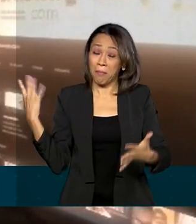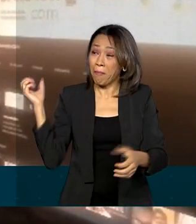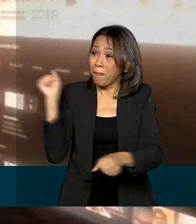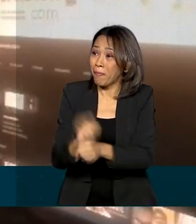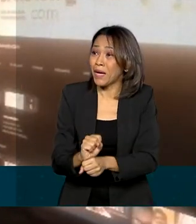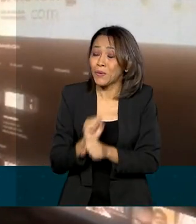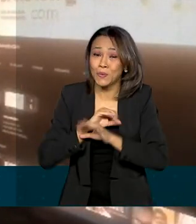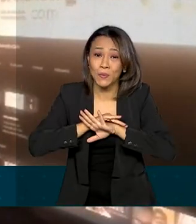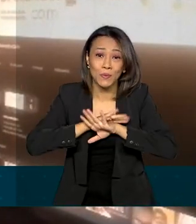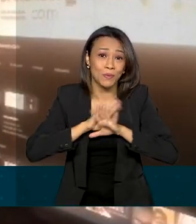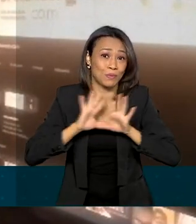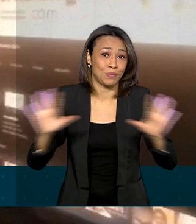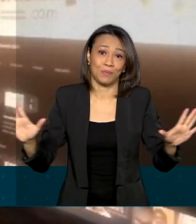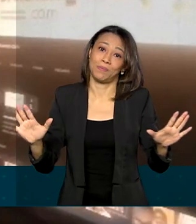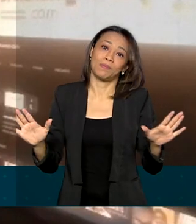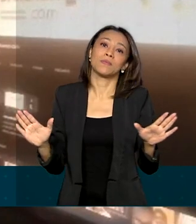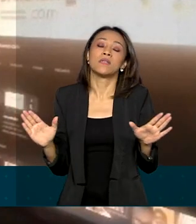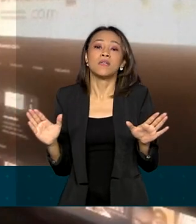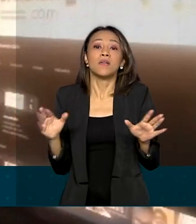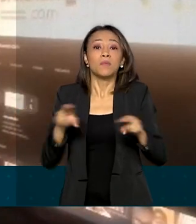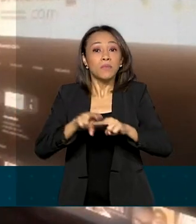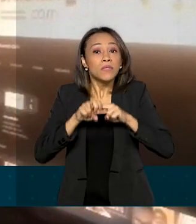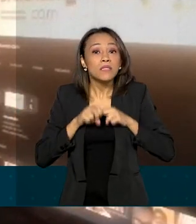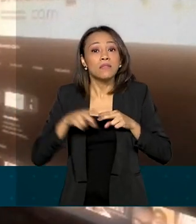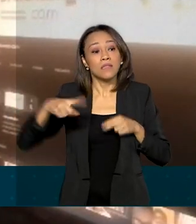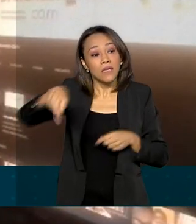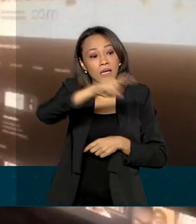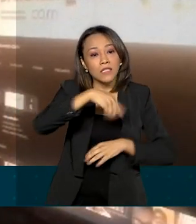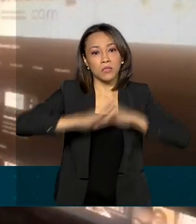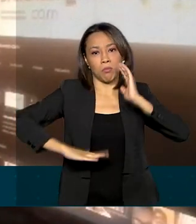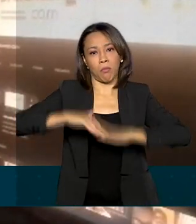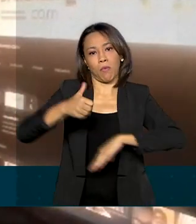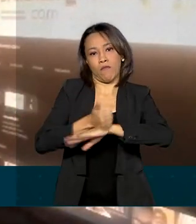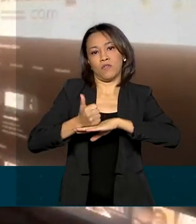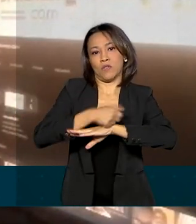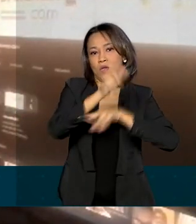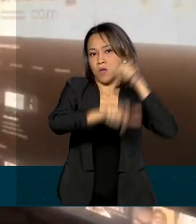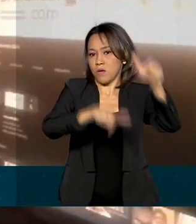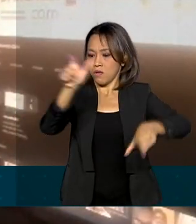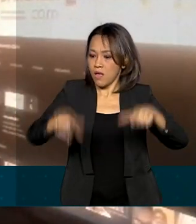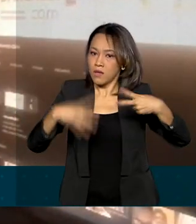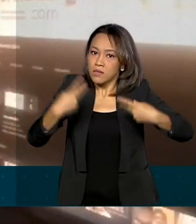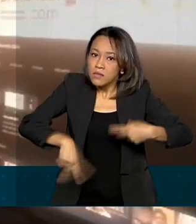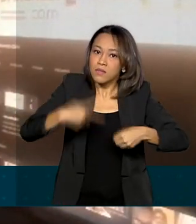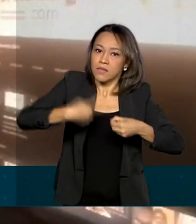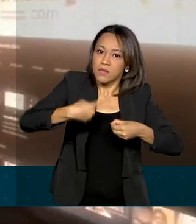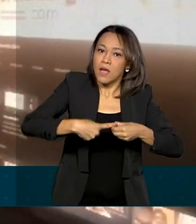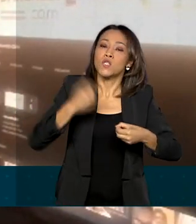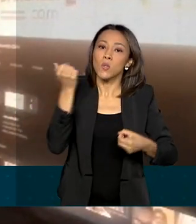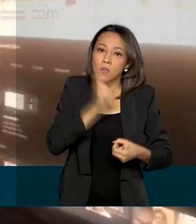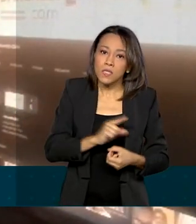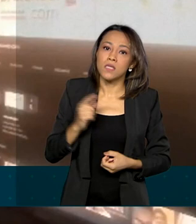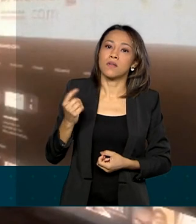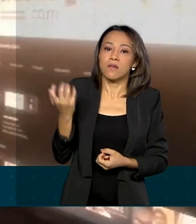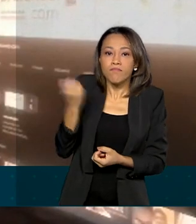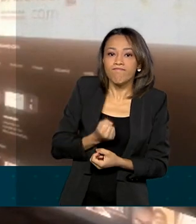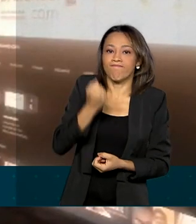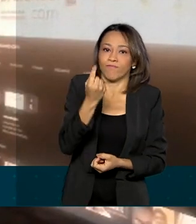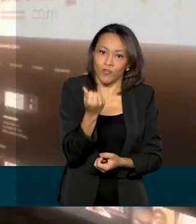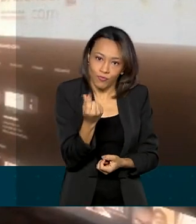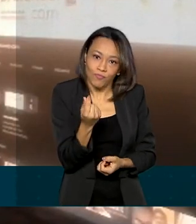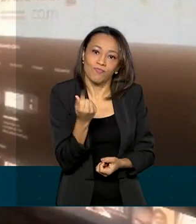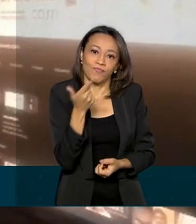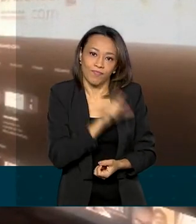trabalhos. Então, o meu intuito é que esses artistas aqui do município consigam, de fato, acessar esse recurso e se